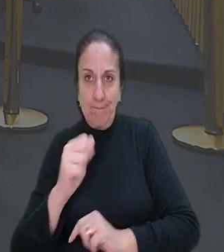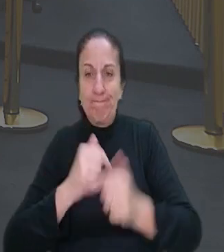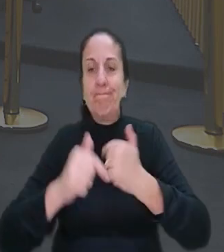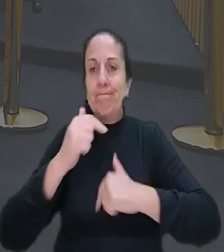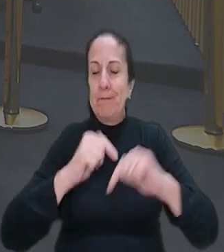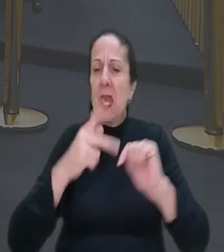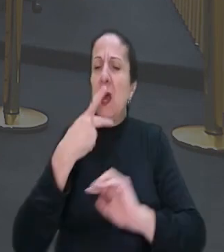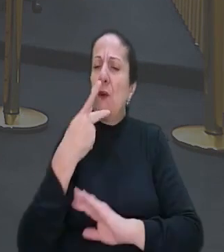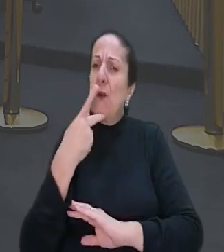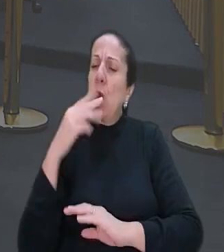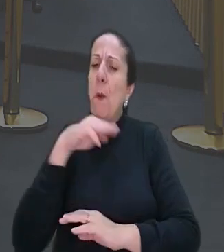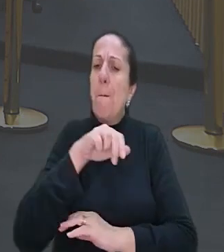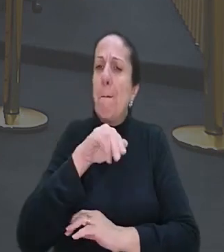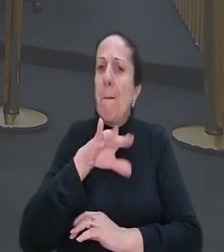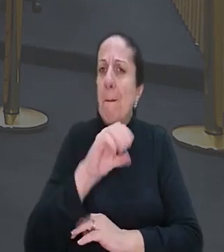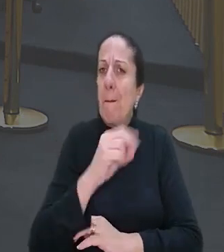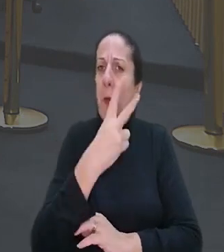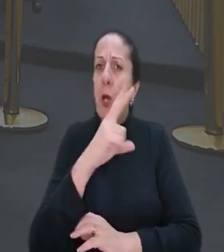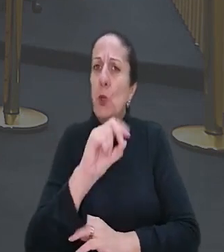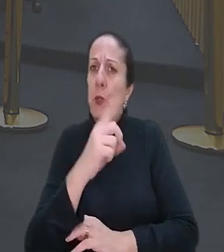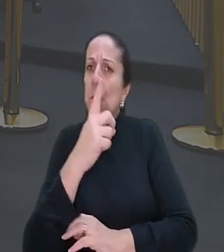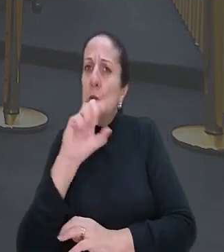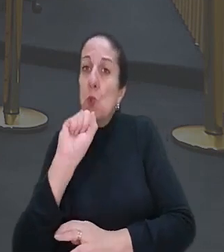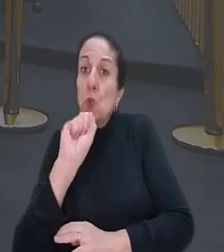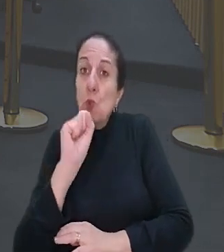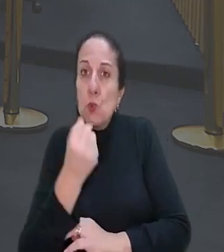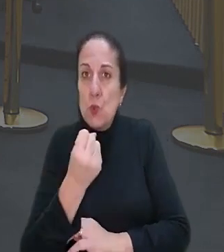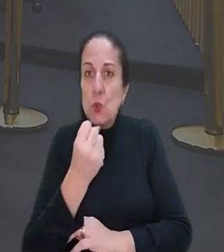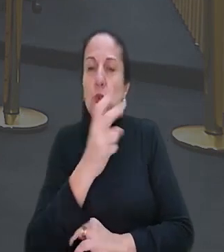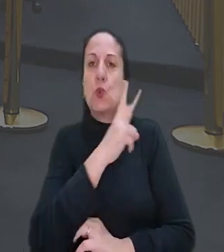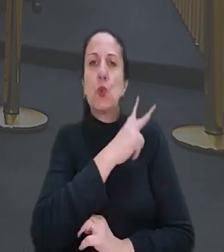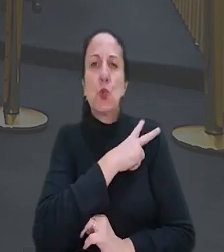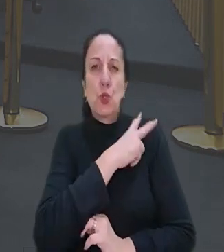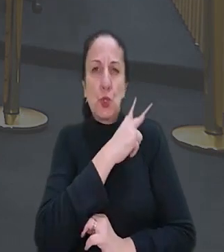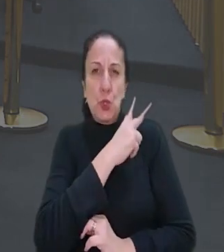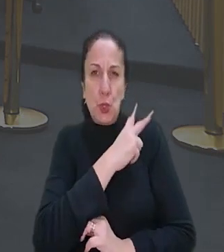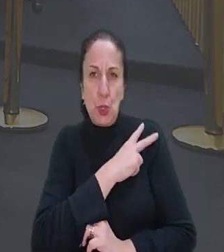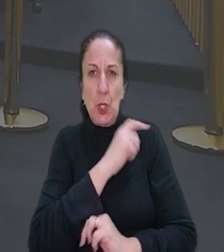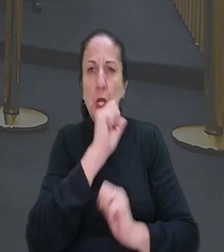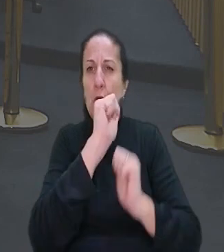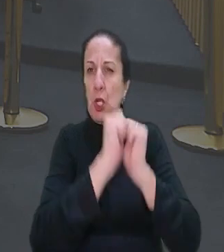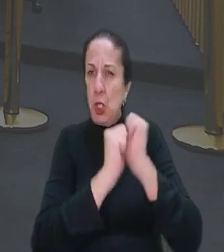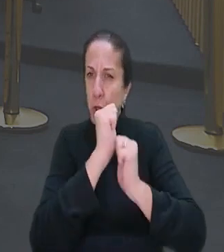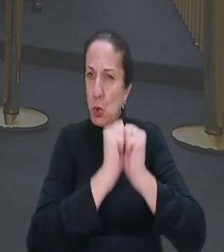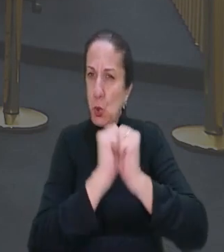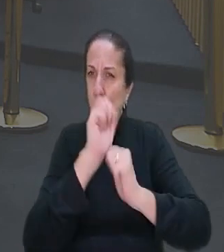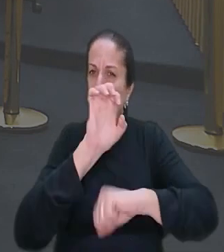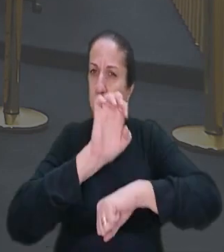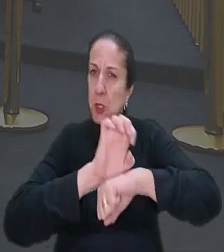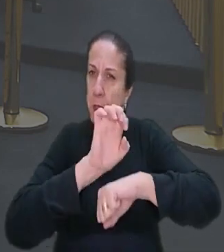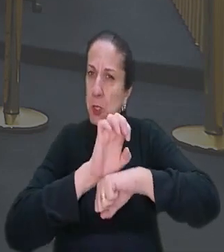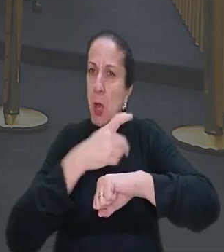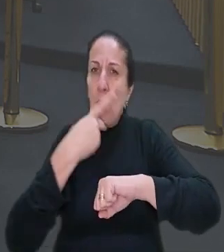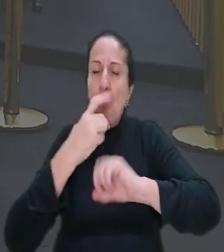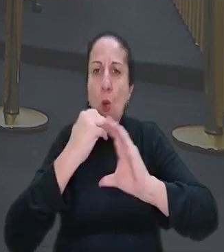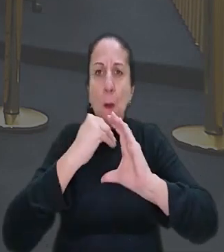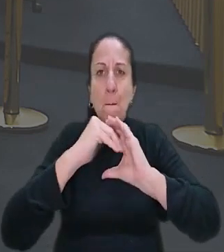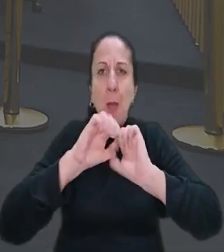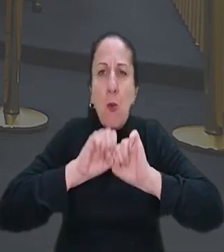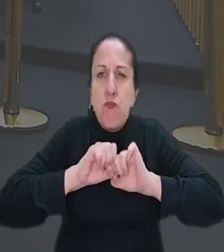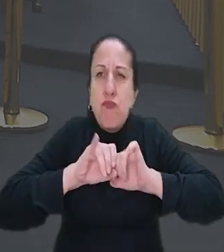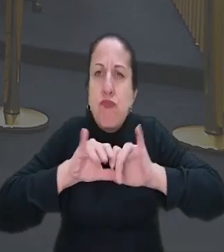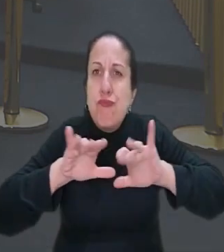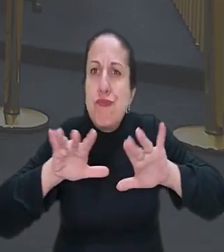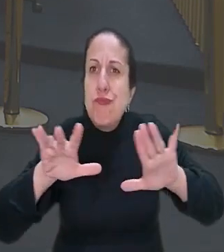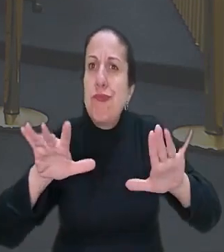disse na ação trabalhista que, em maio de 2018, uma gerente executiva da Federação das Indústrias do Estado disparou um